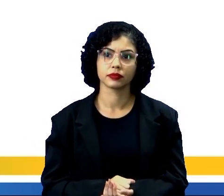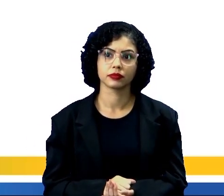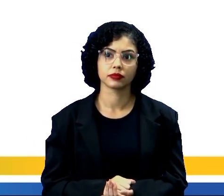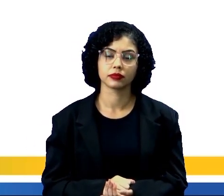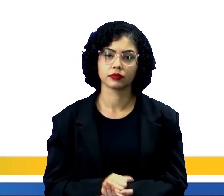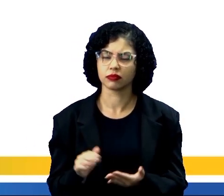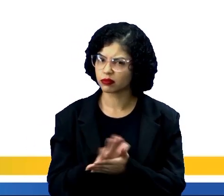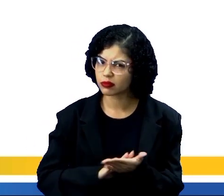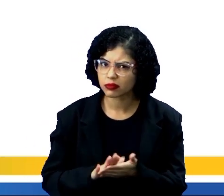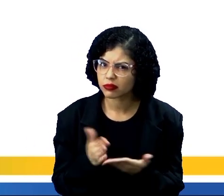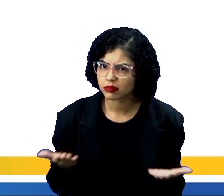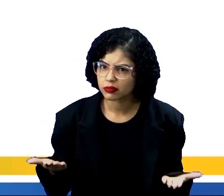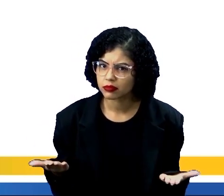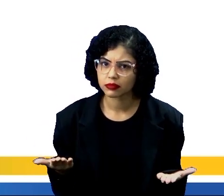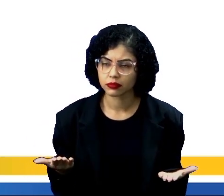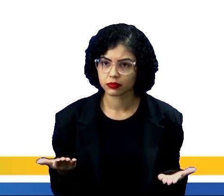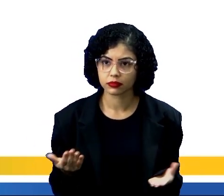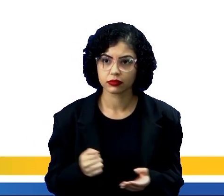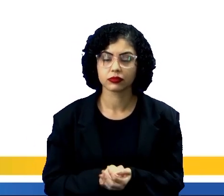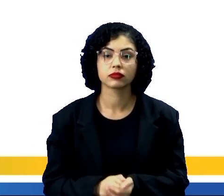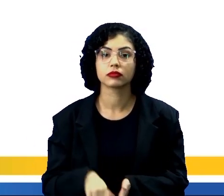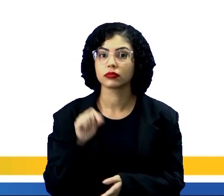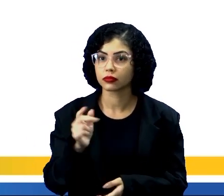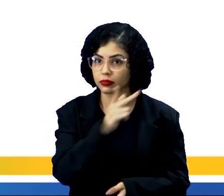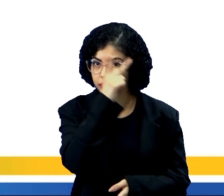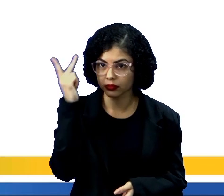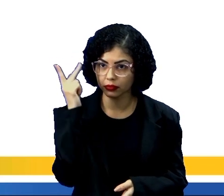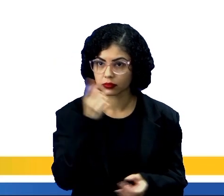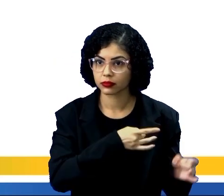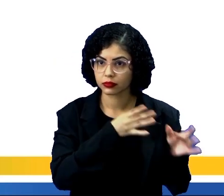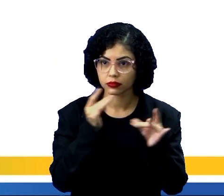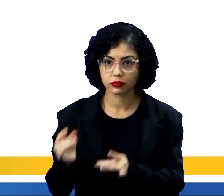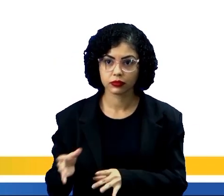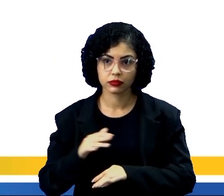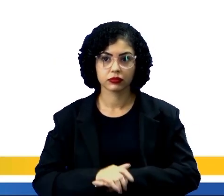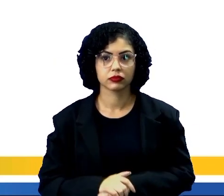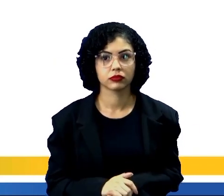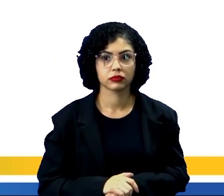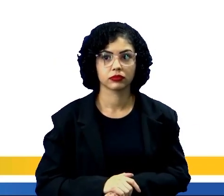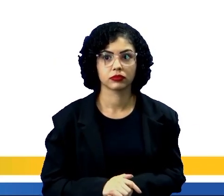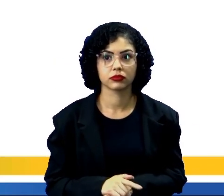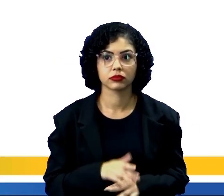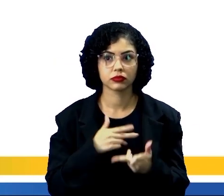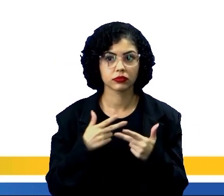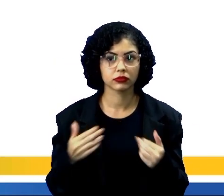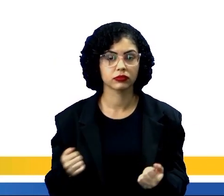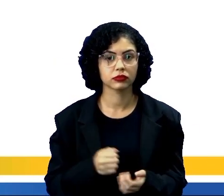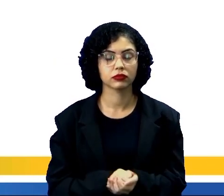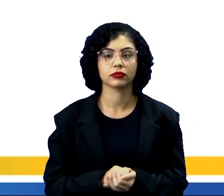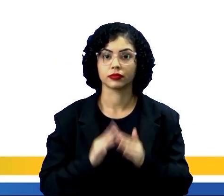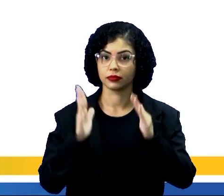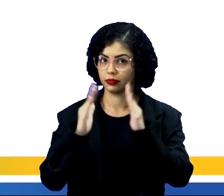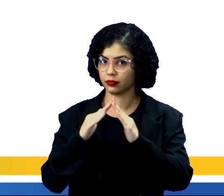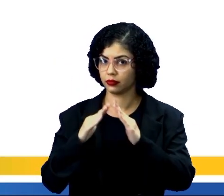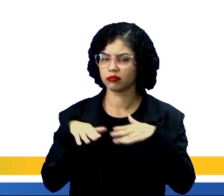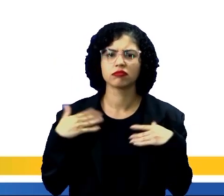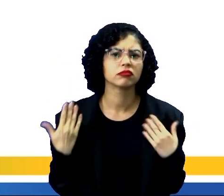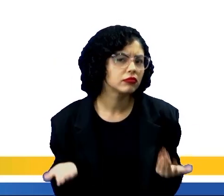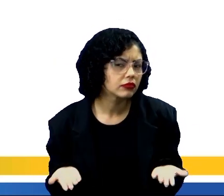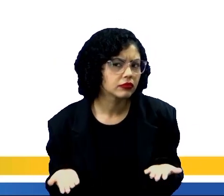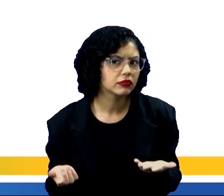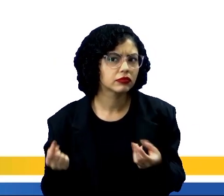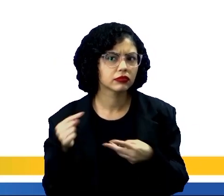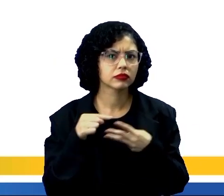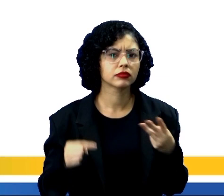transportar nada, para transportar pessoas e mercadorias ou para transportar casas?